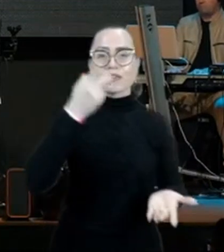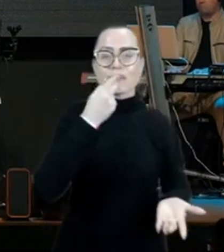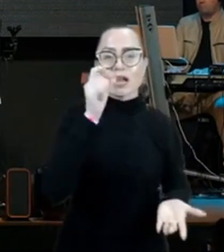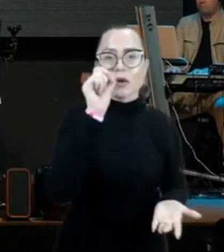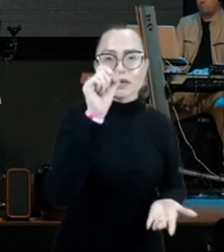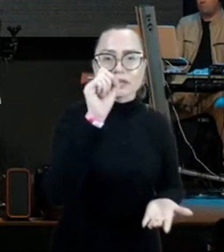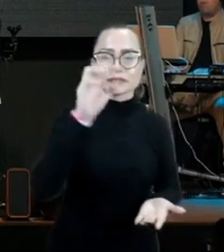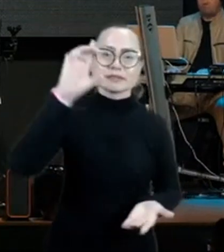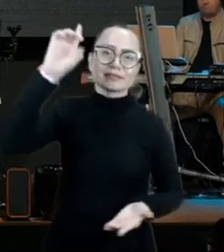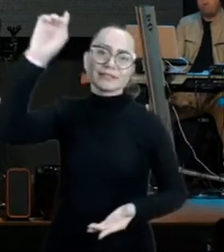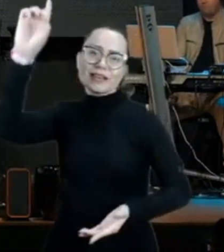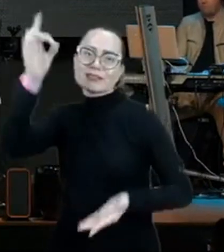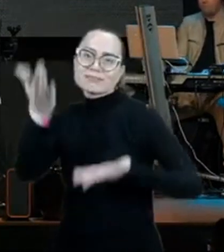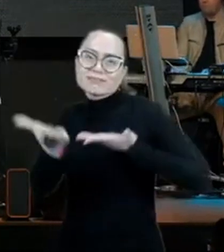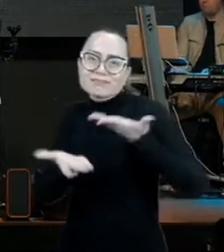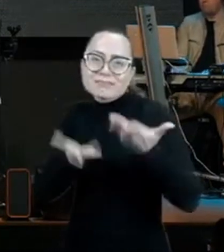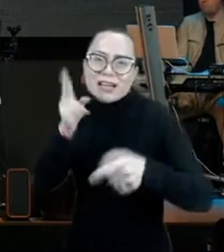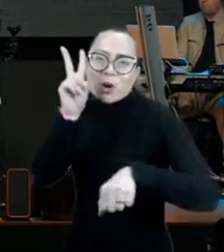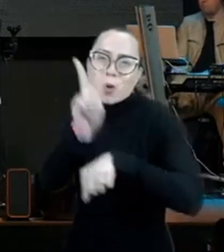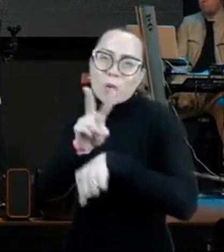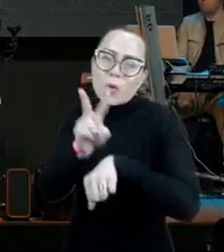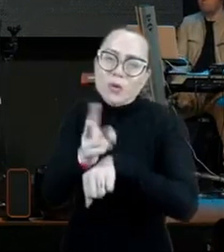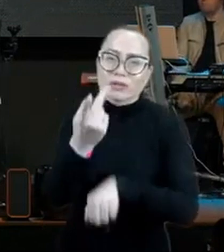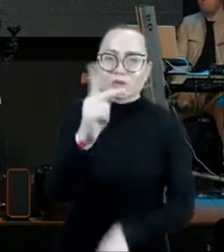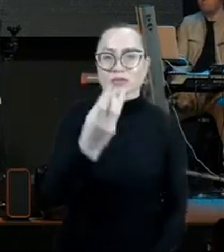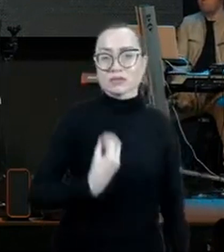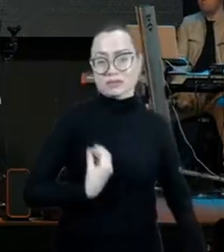que conforta os desanimados,